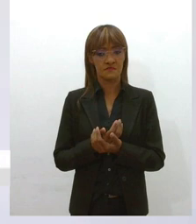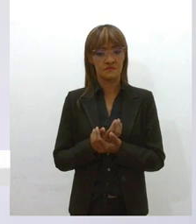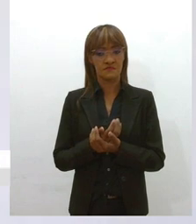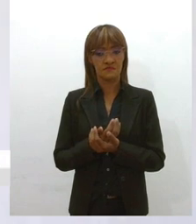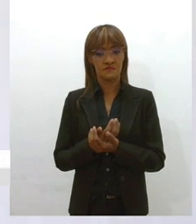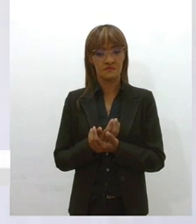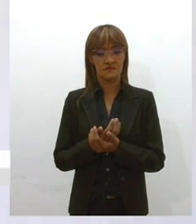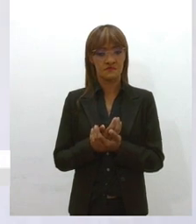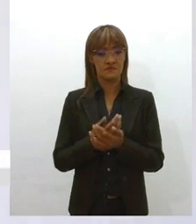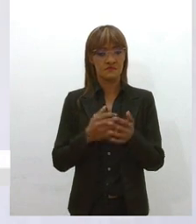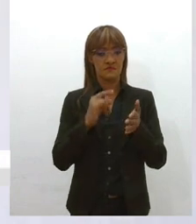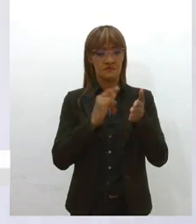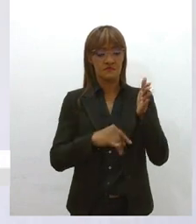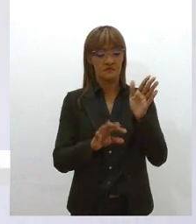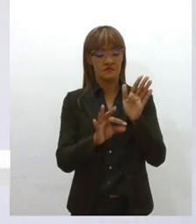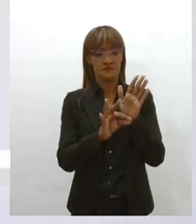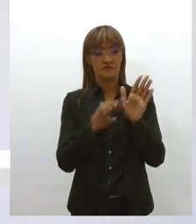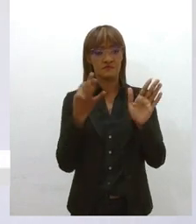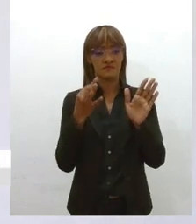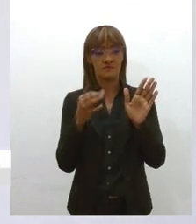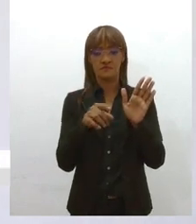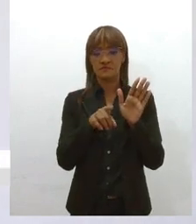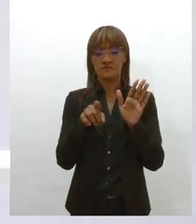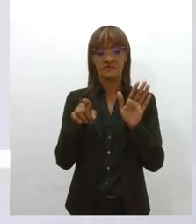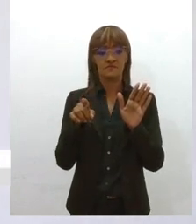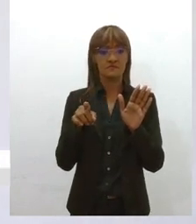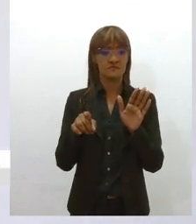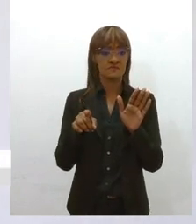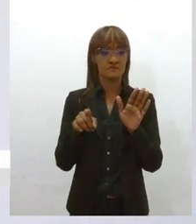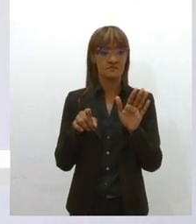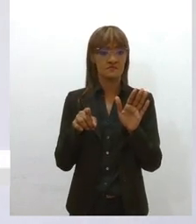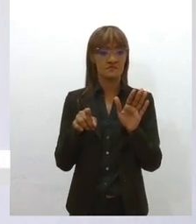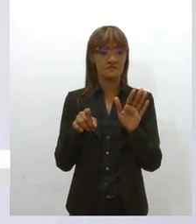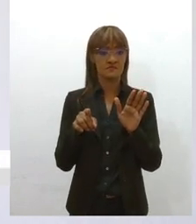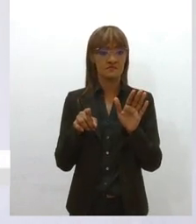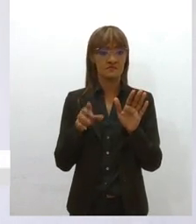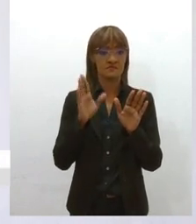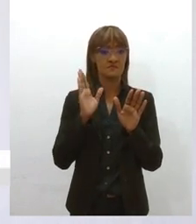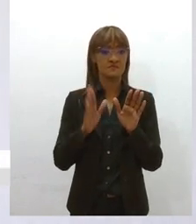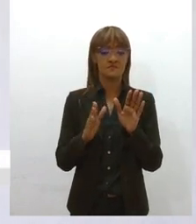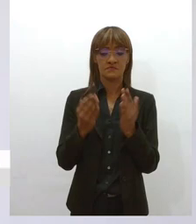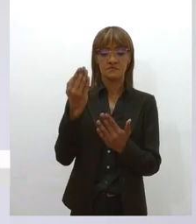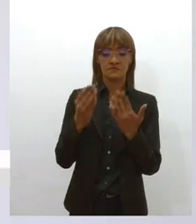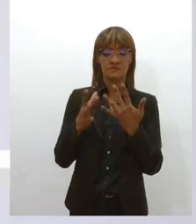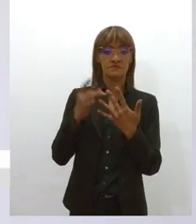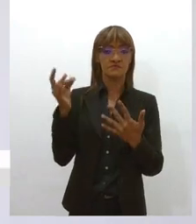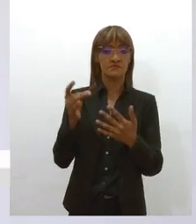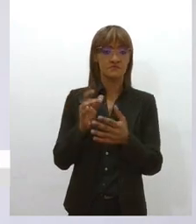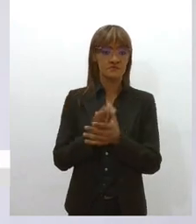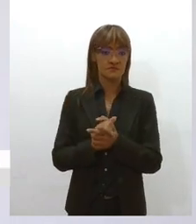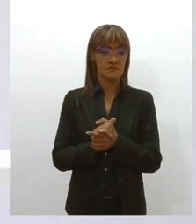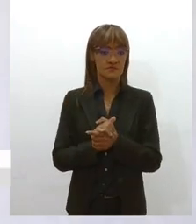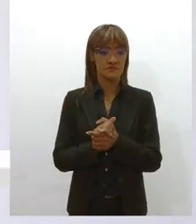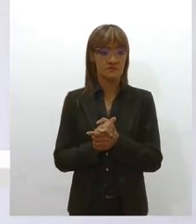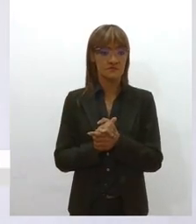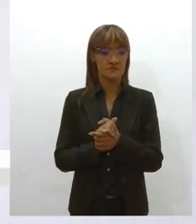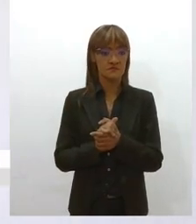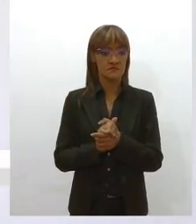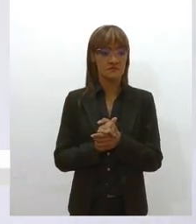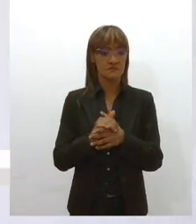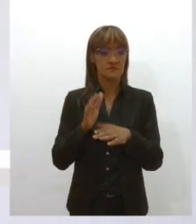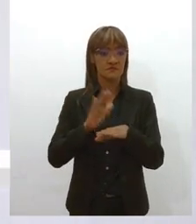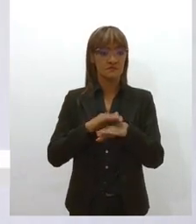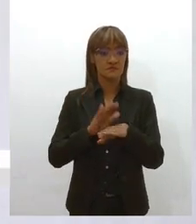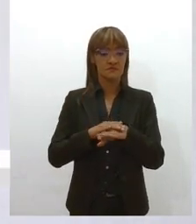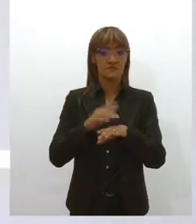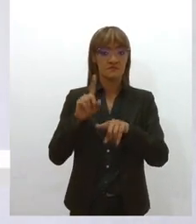contratação de força de trabalho através de licitação, que era uma coisa voltada para a mercadoria,